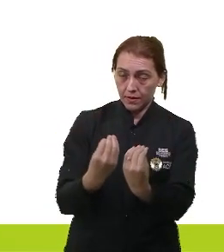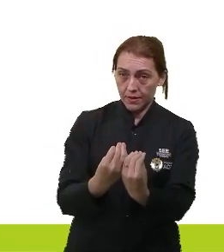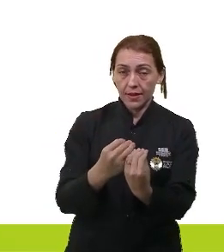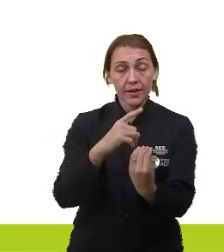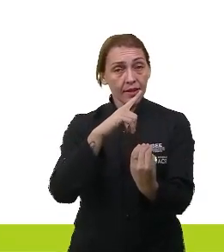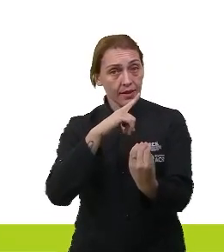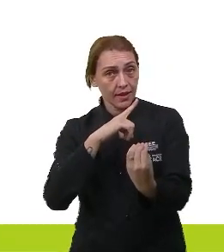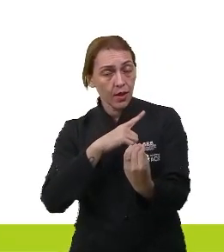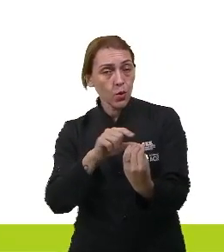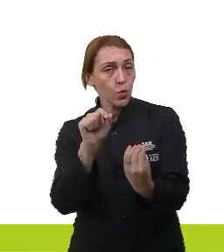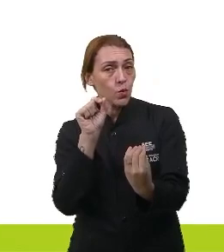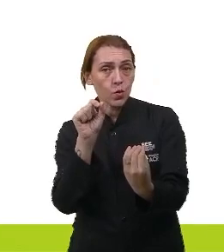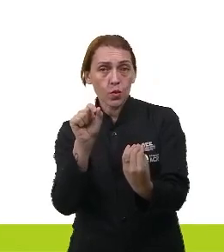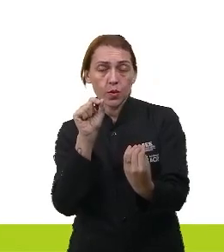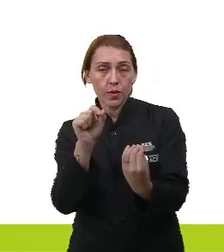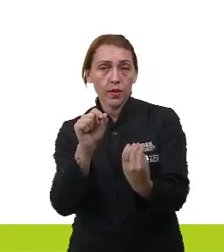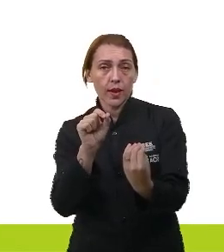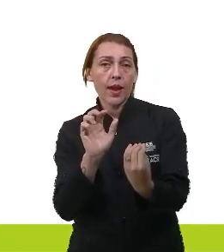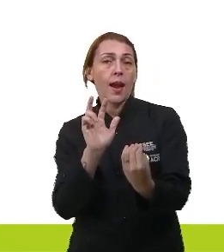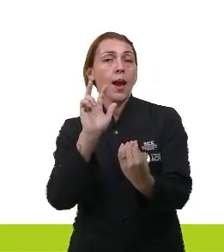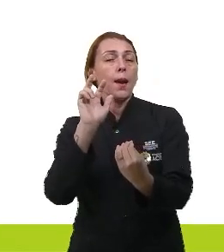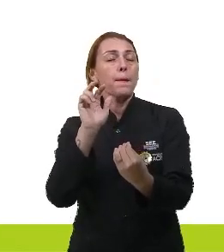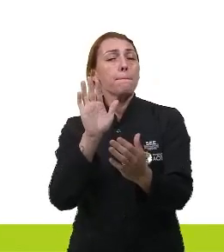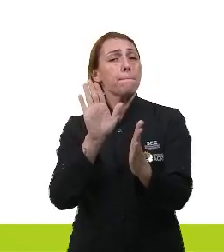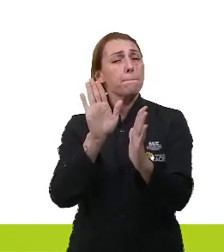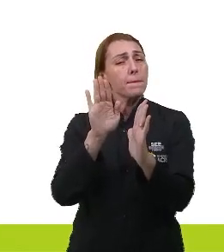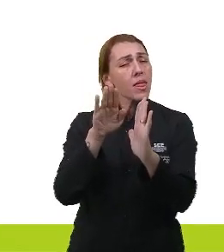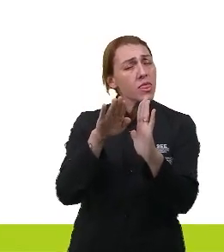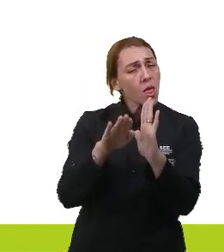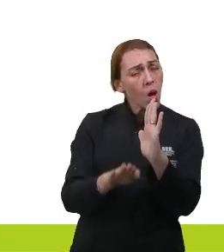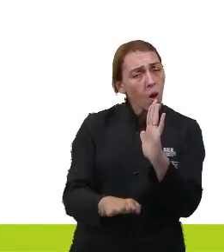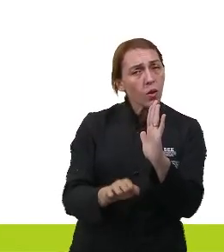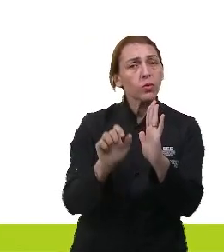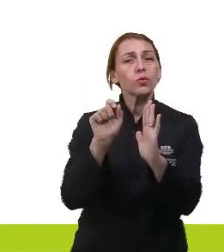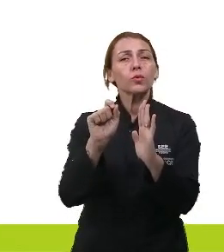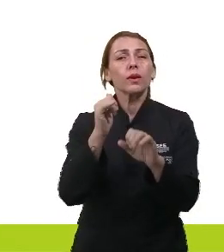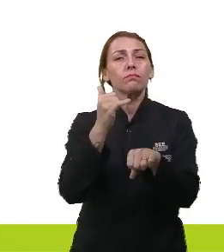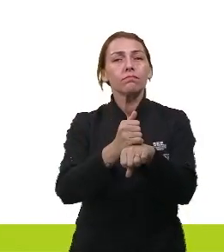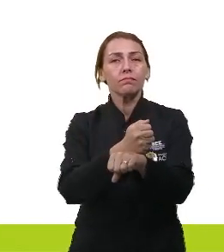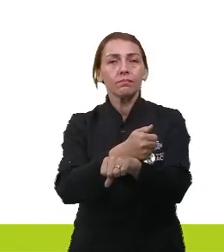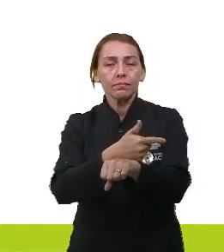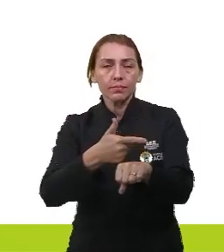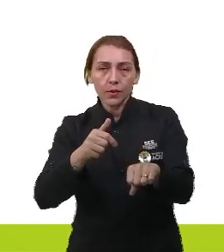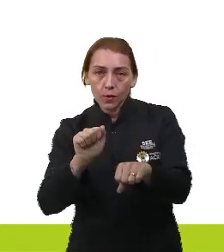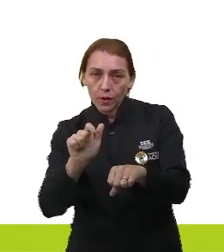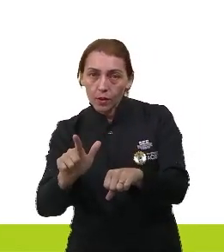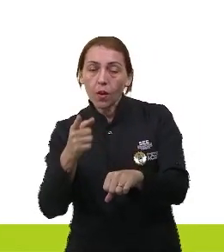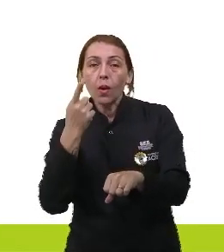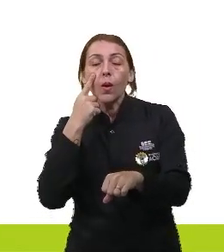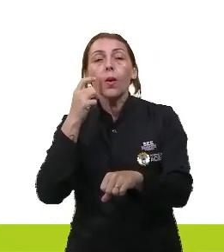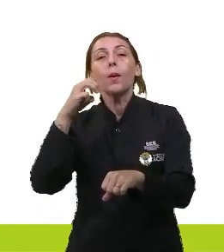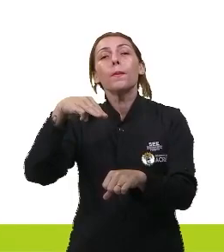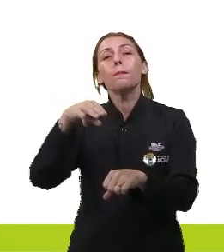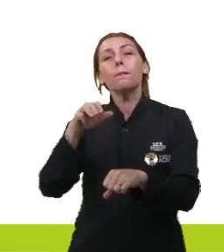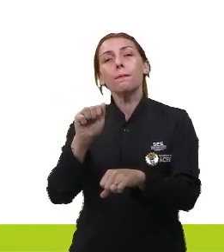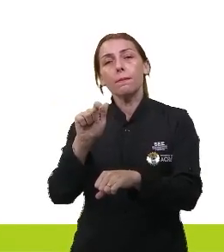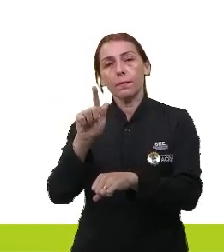ela tem que ter o potencial menor que o alumínio. Olha o magnésio aqui.